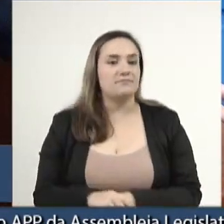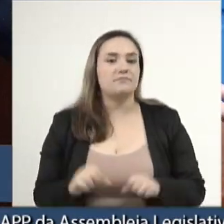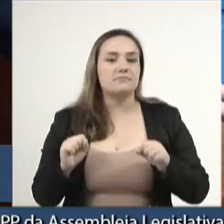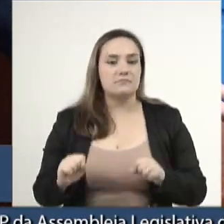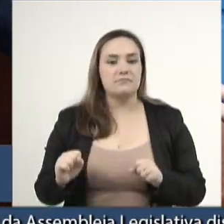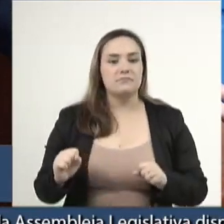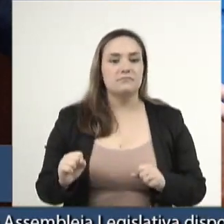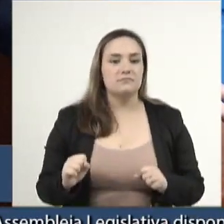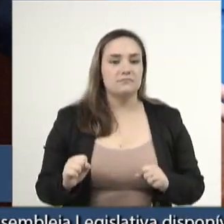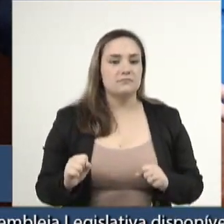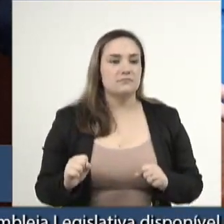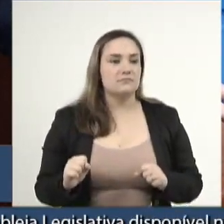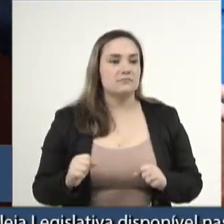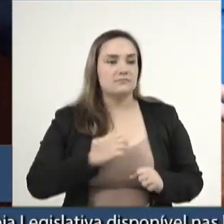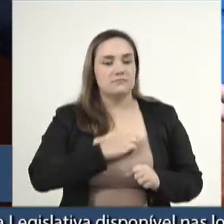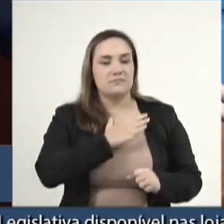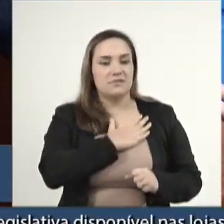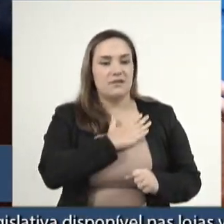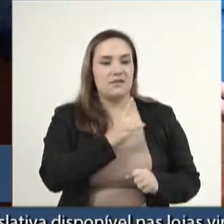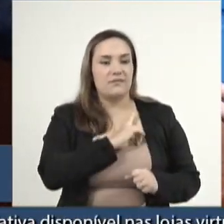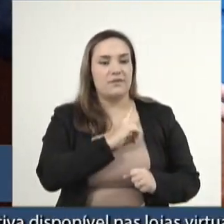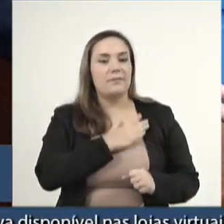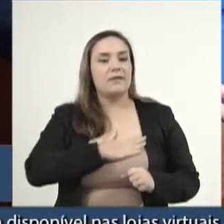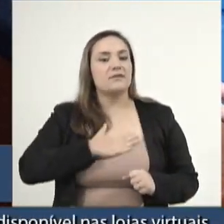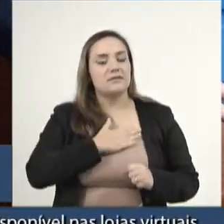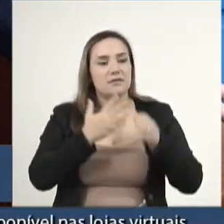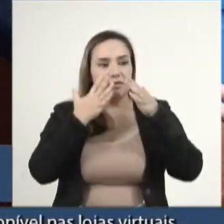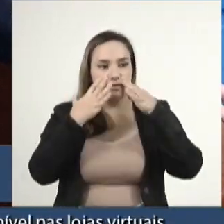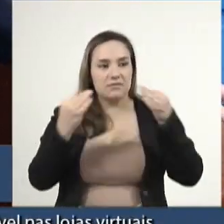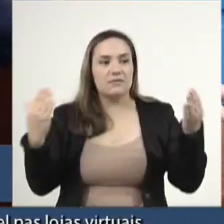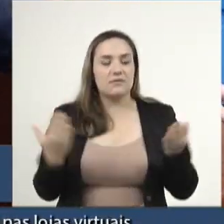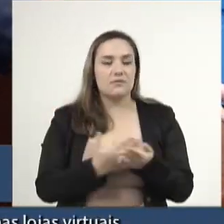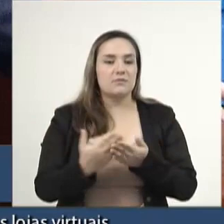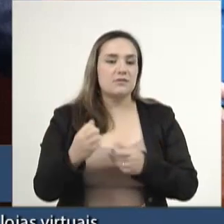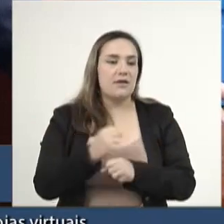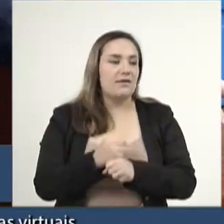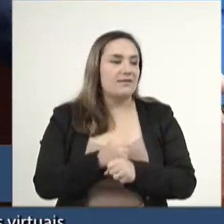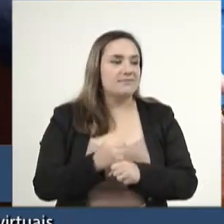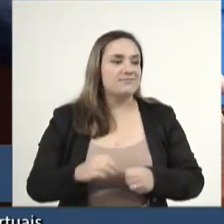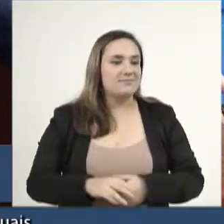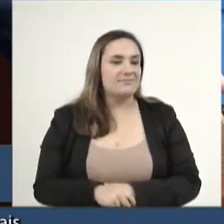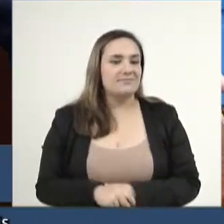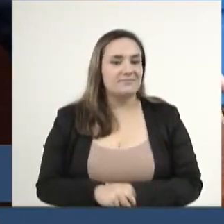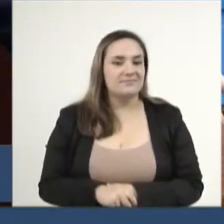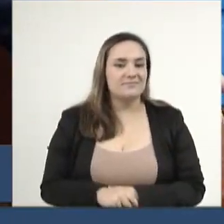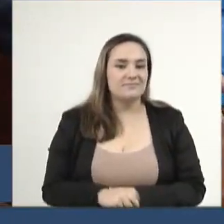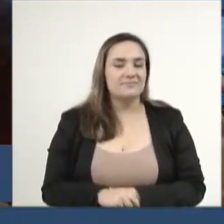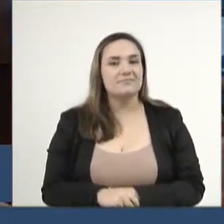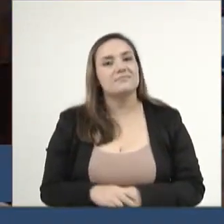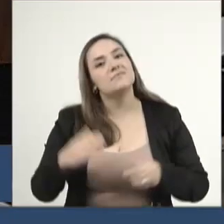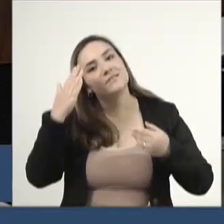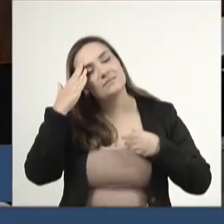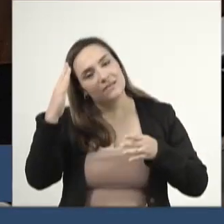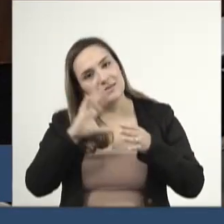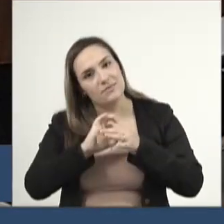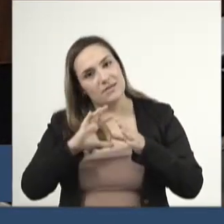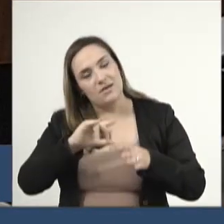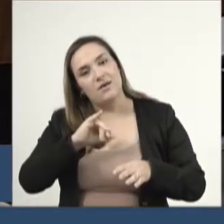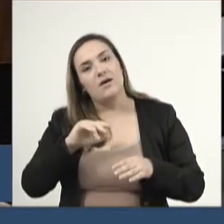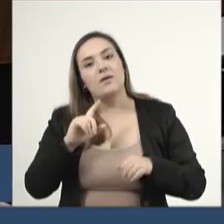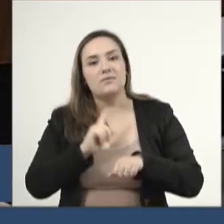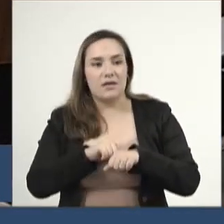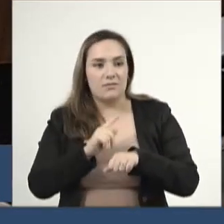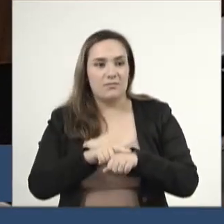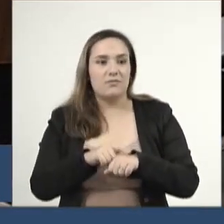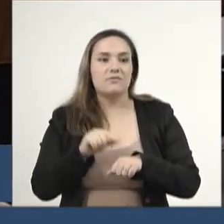falar, coronel. Satisfação, viva V. Exª nesse início do ano. Obrigado pela parte, deputado Pedro Kemp.